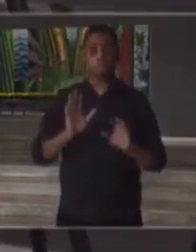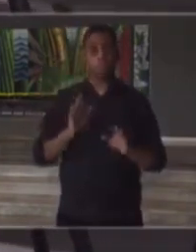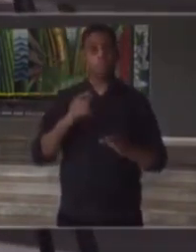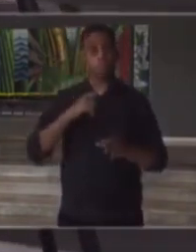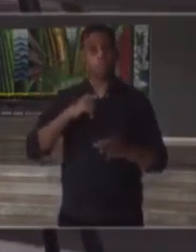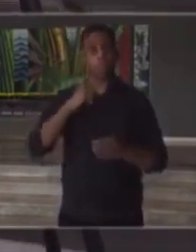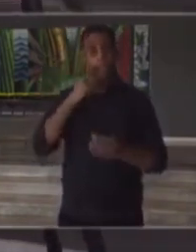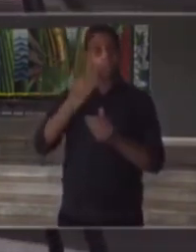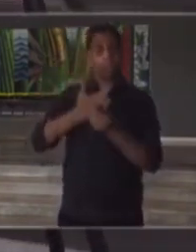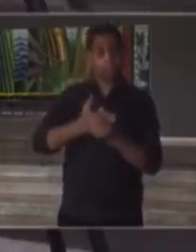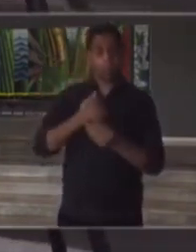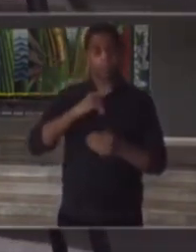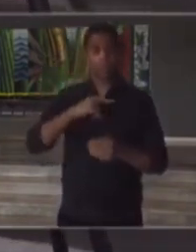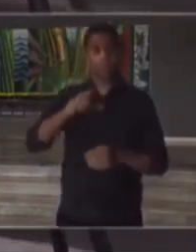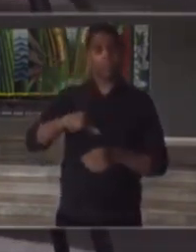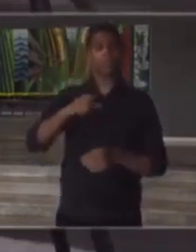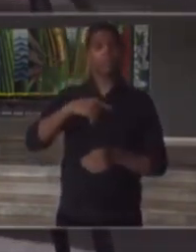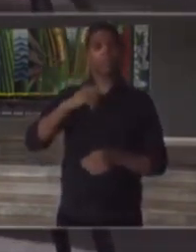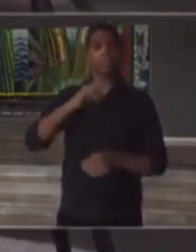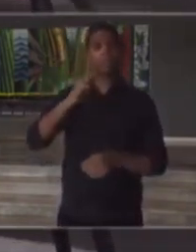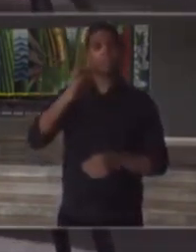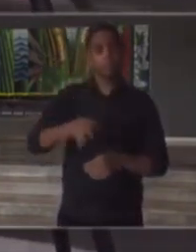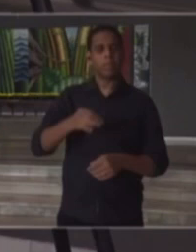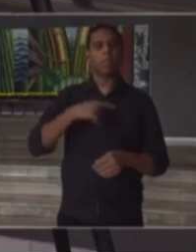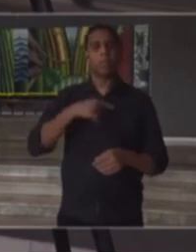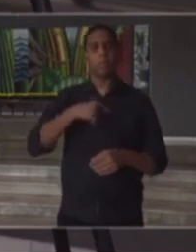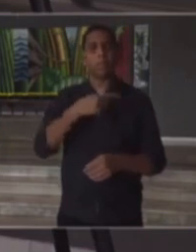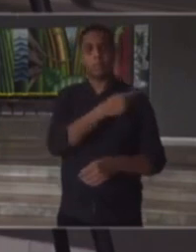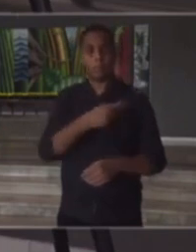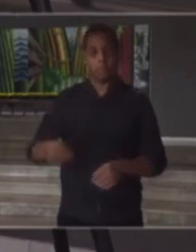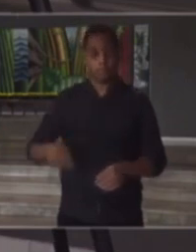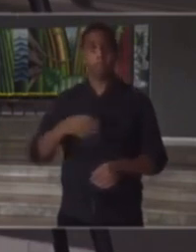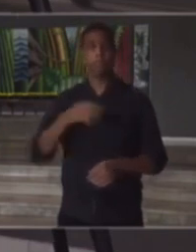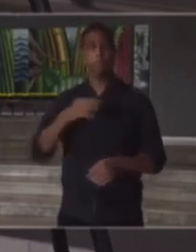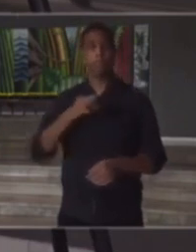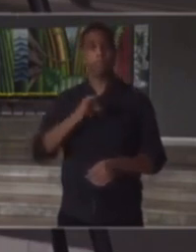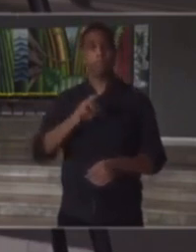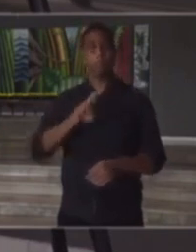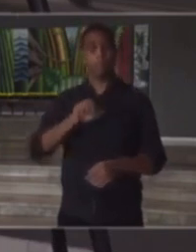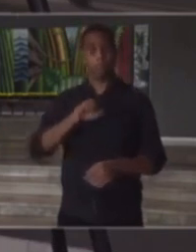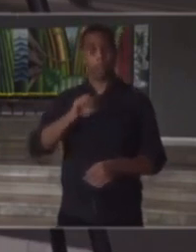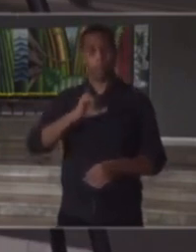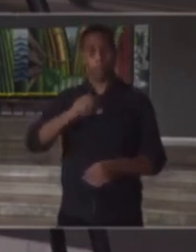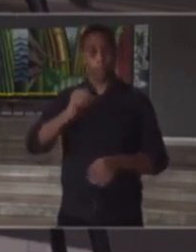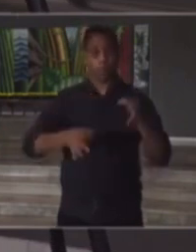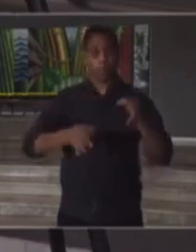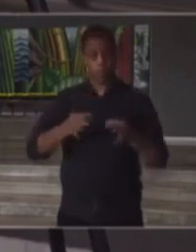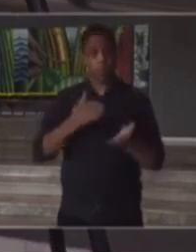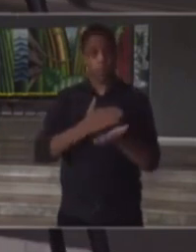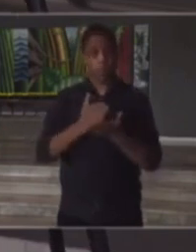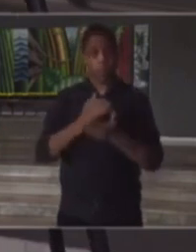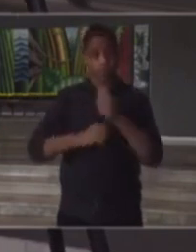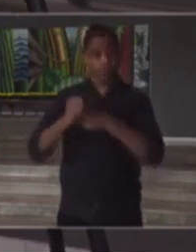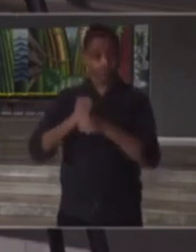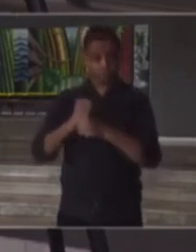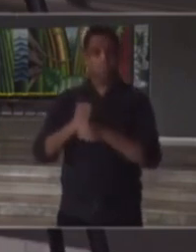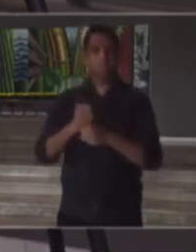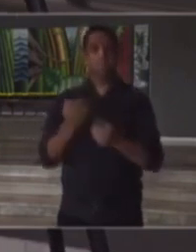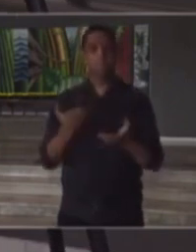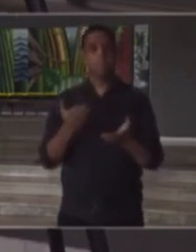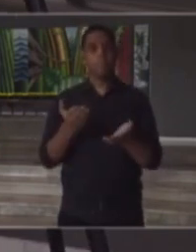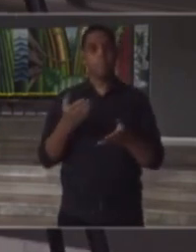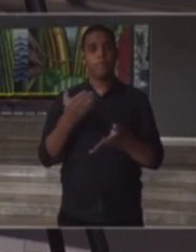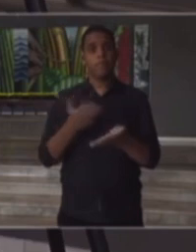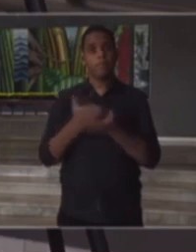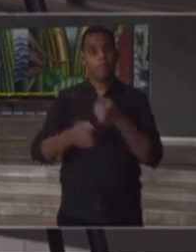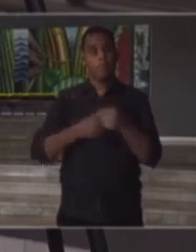ação já havia uma decisão liminar que foi derrubada pelo presidente do Tribunal de Justiça no início do ano e nós